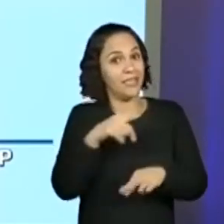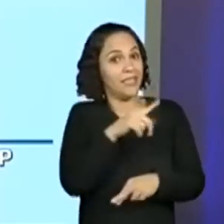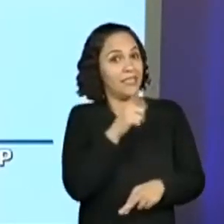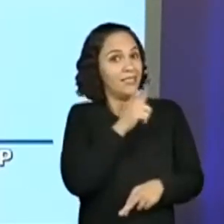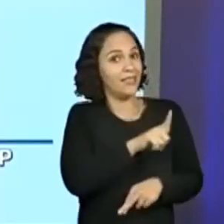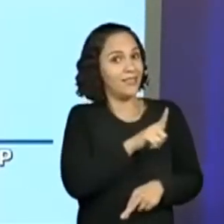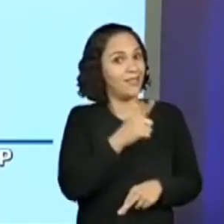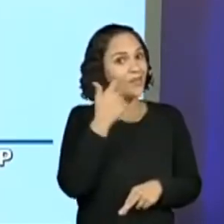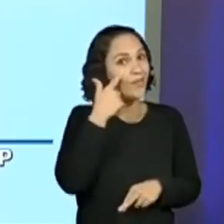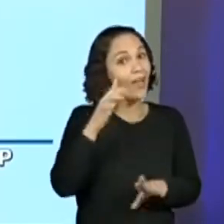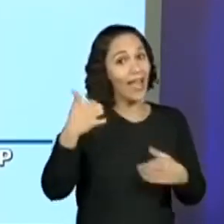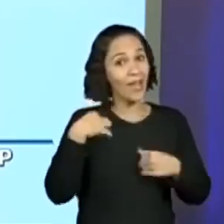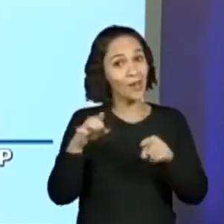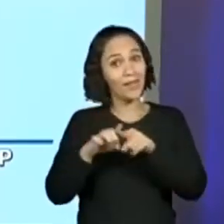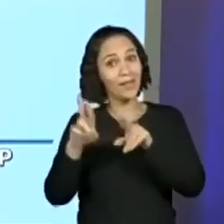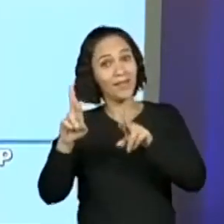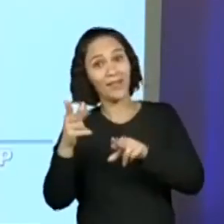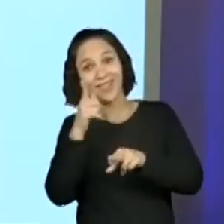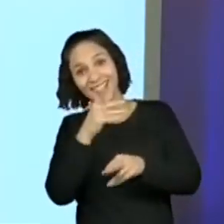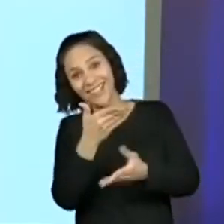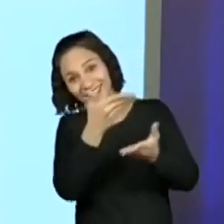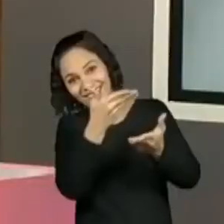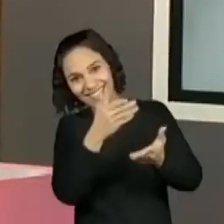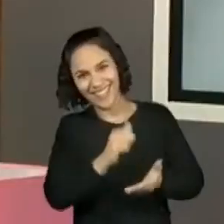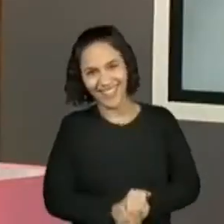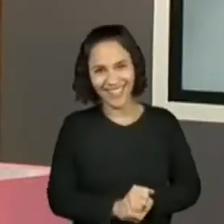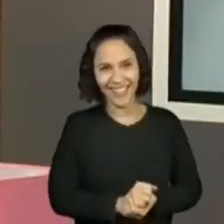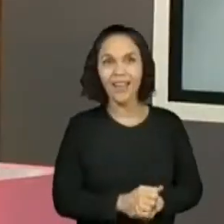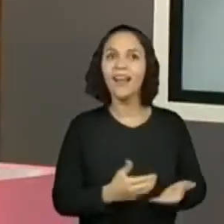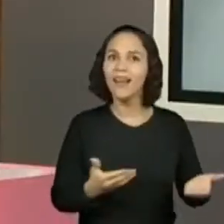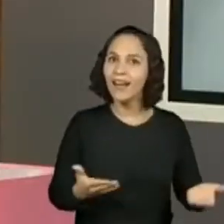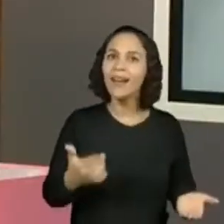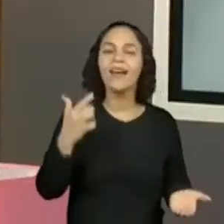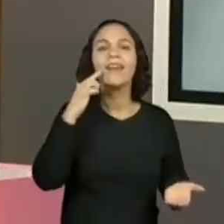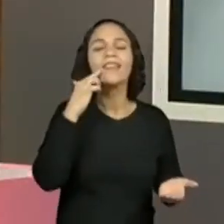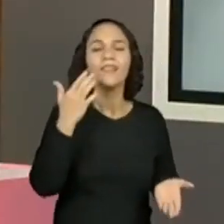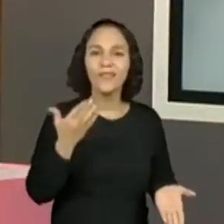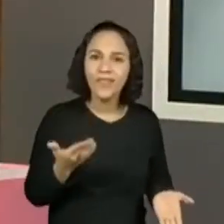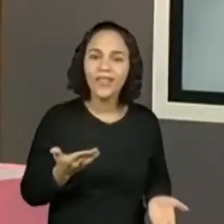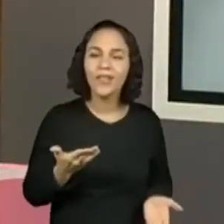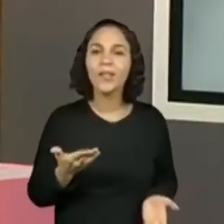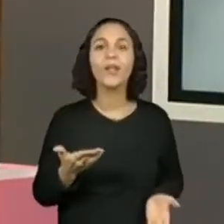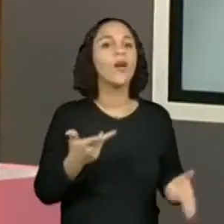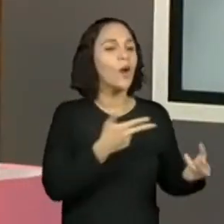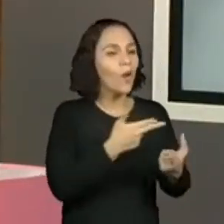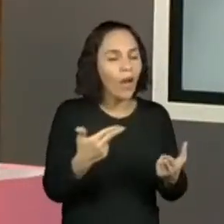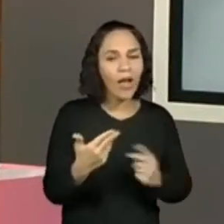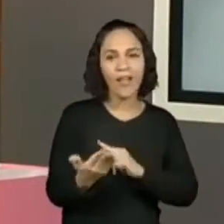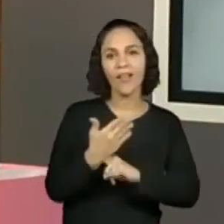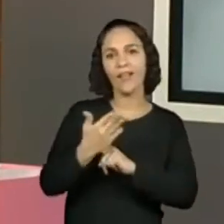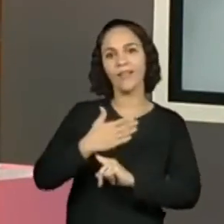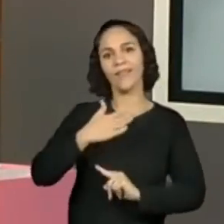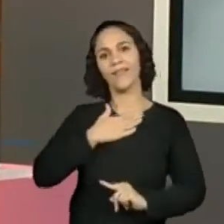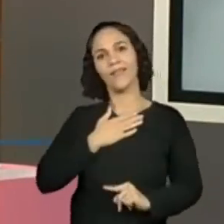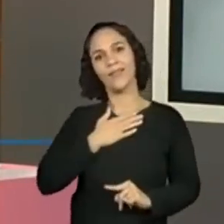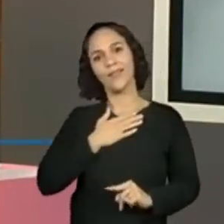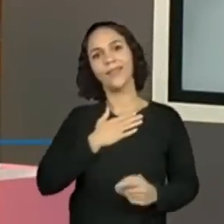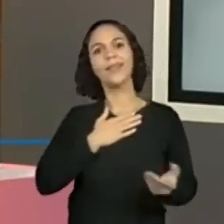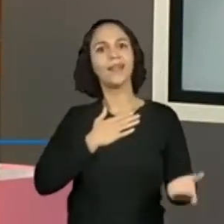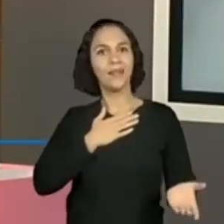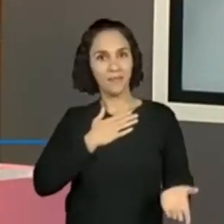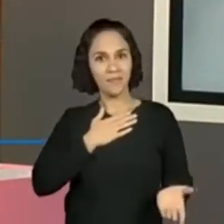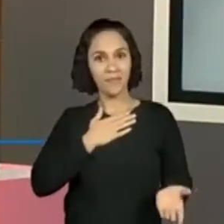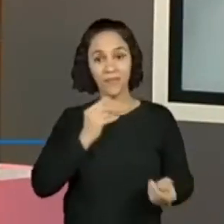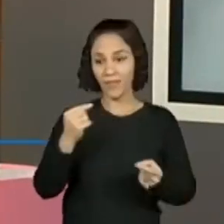ganha, hein? Até eu estou torcendo por ela. Vocês perceberam que tudo está conspirando ao meu favor? Pois é, até